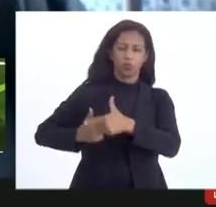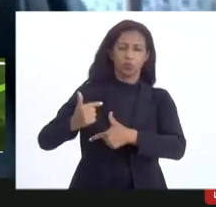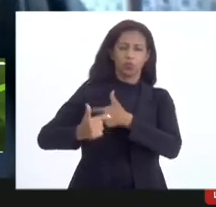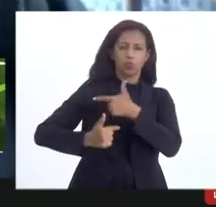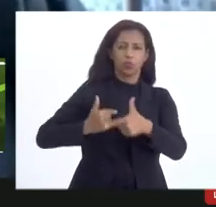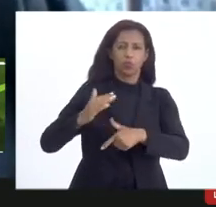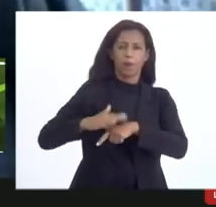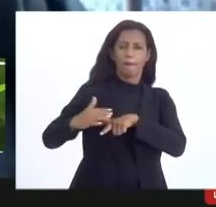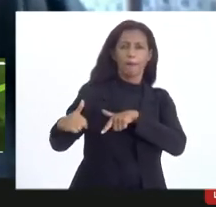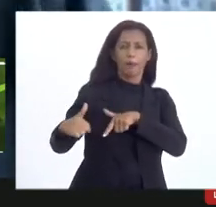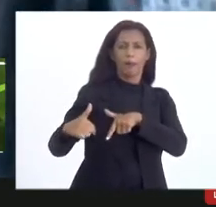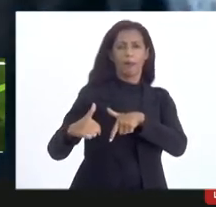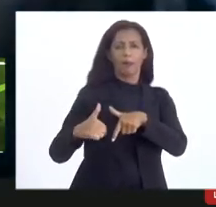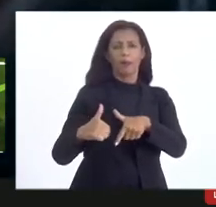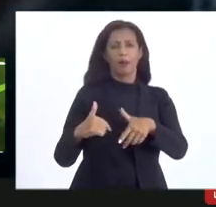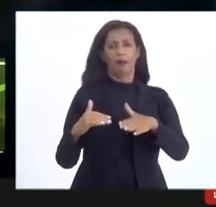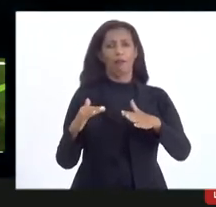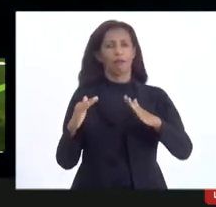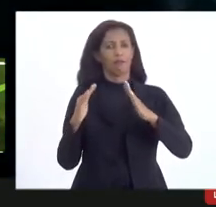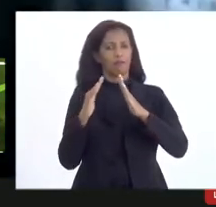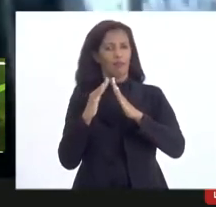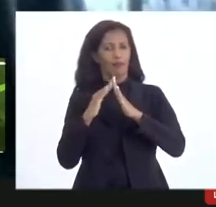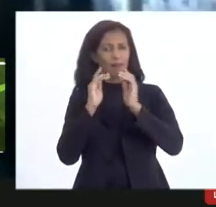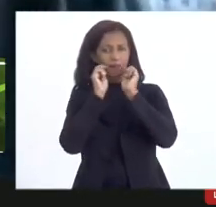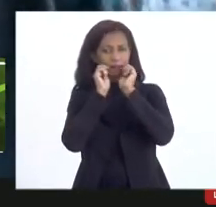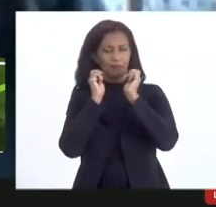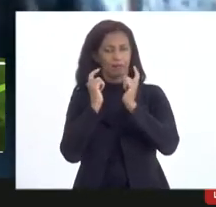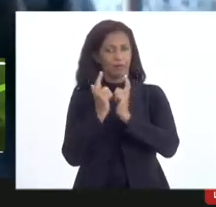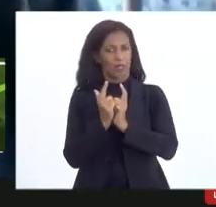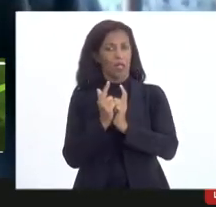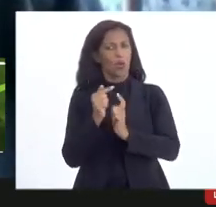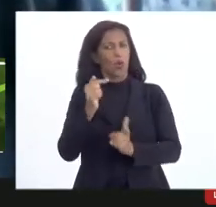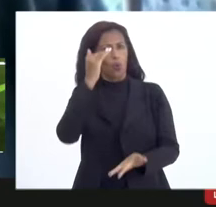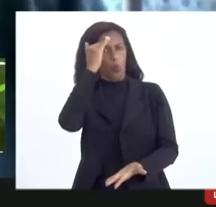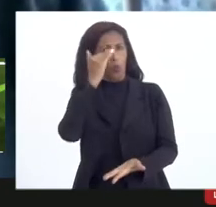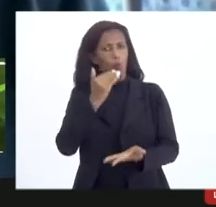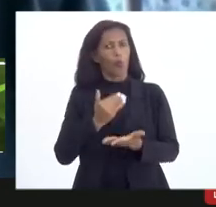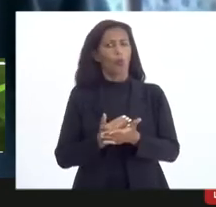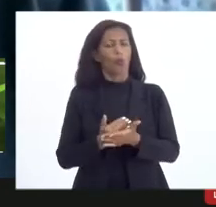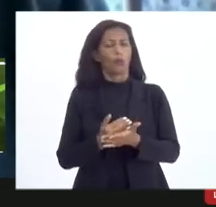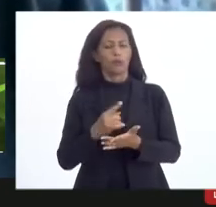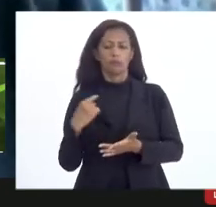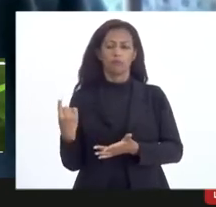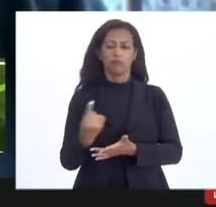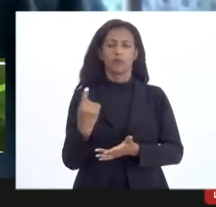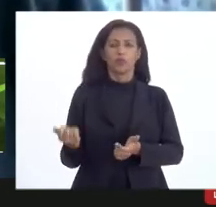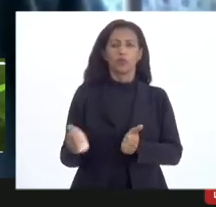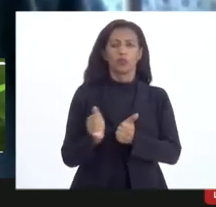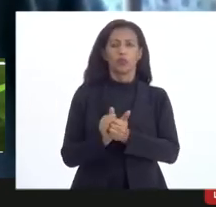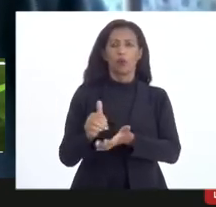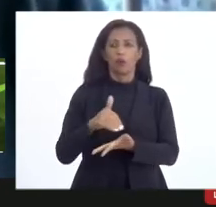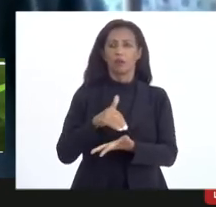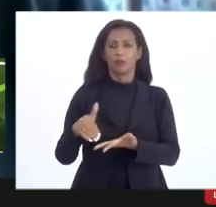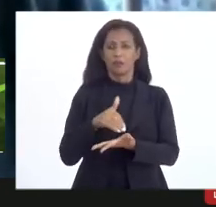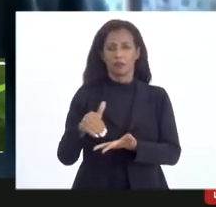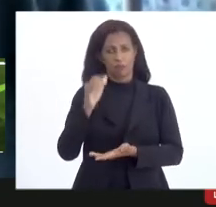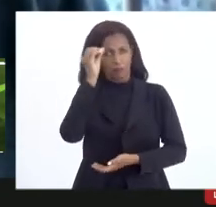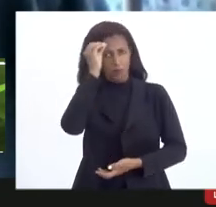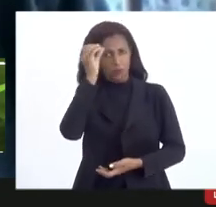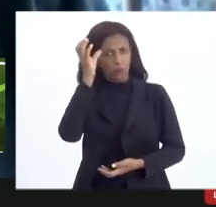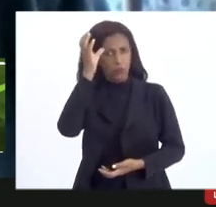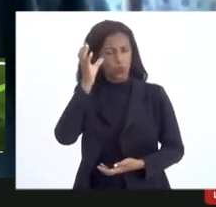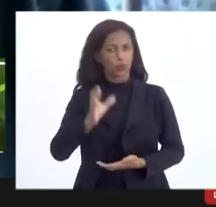O número de audiências públicas que a gente fez, inclusive com a Secretária Estadual de Cultura,